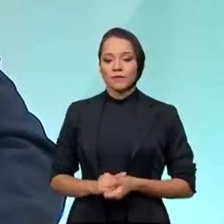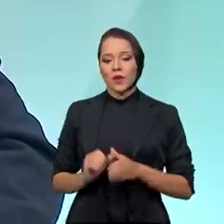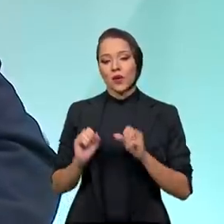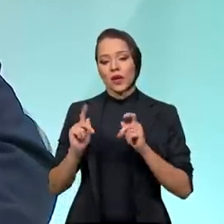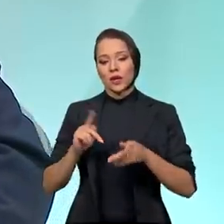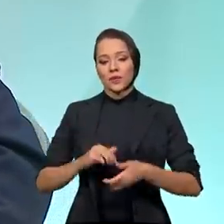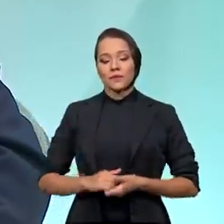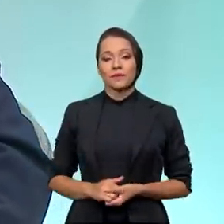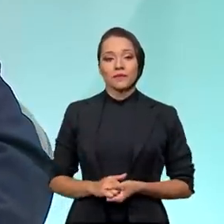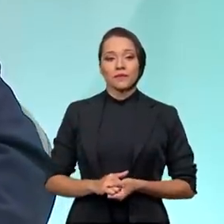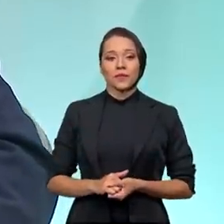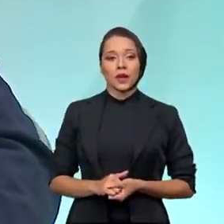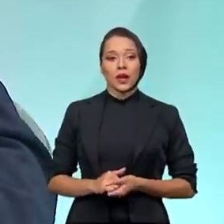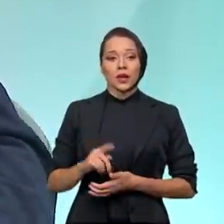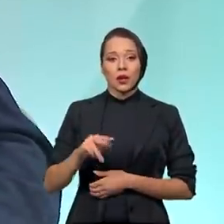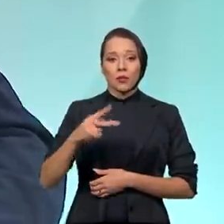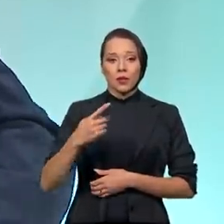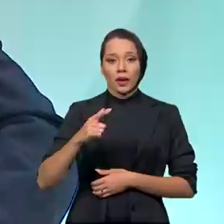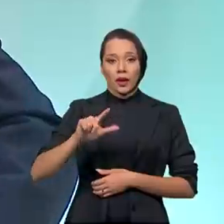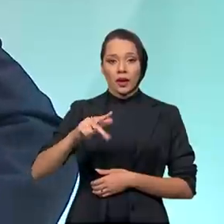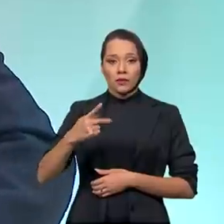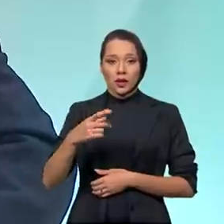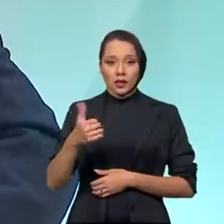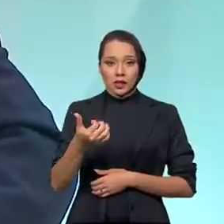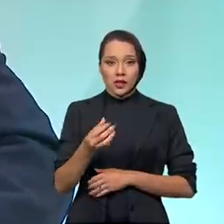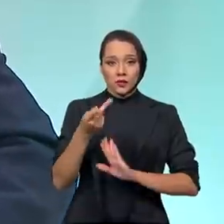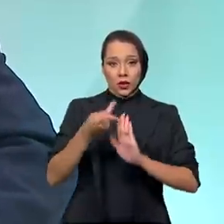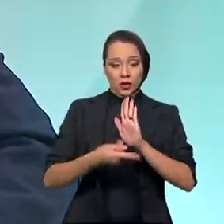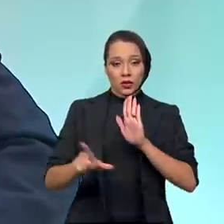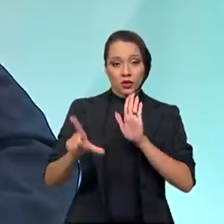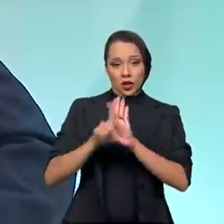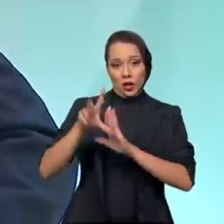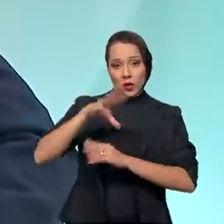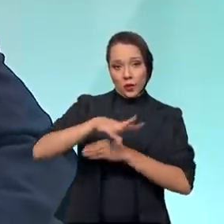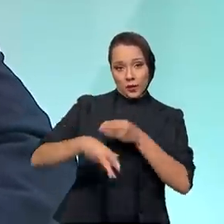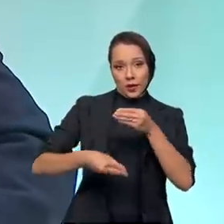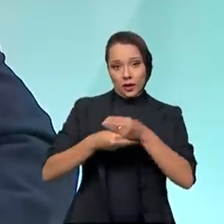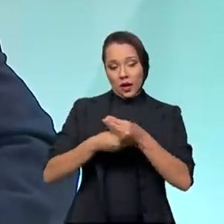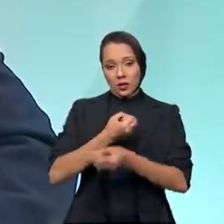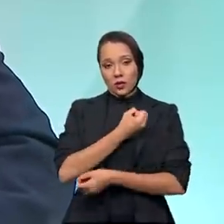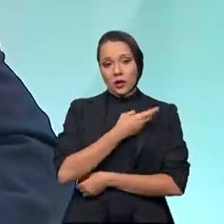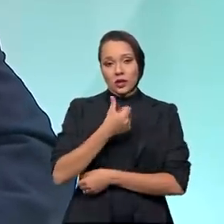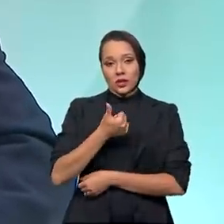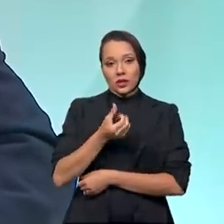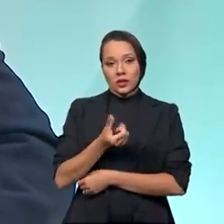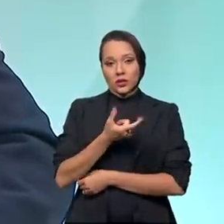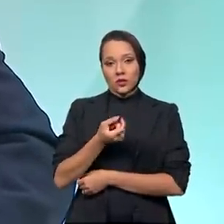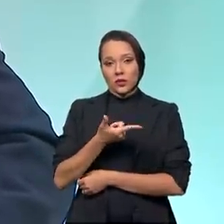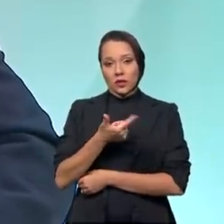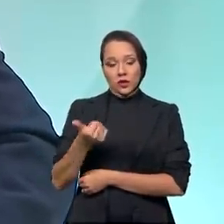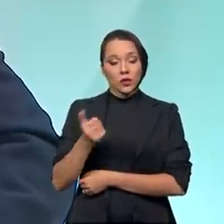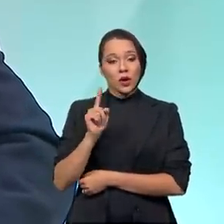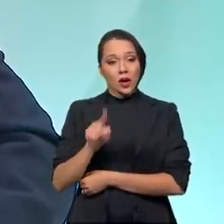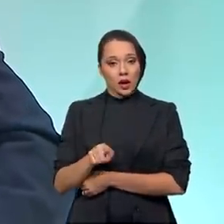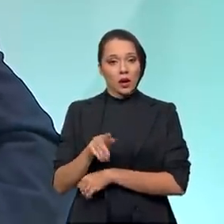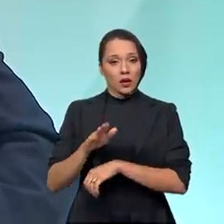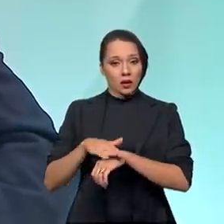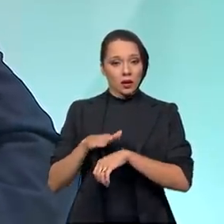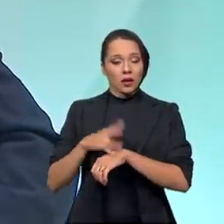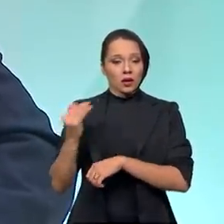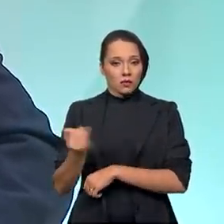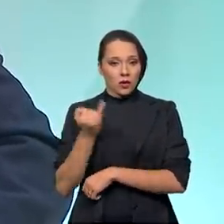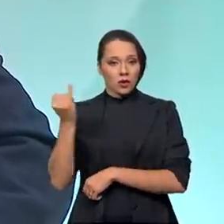O PLP-16, o projeto de lei complementar número 16 de 2021, é uma iniciativa